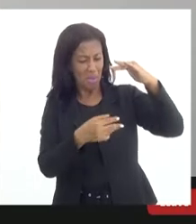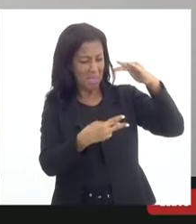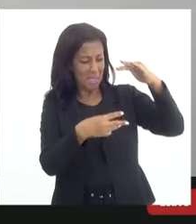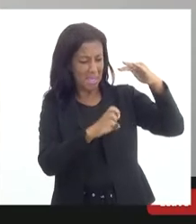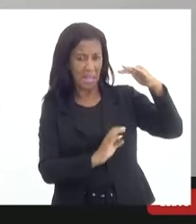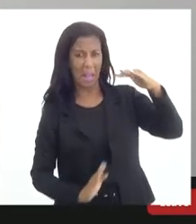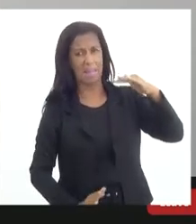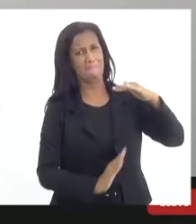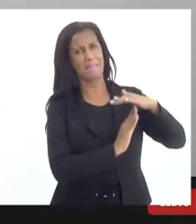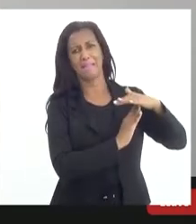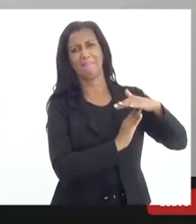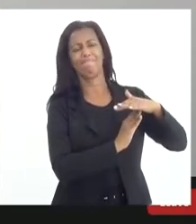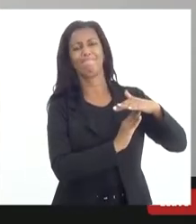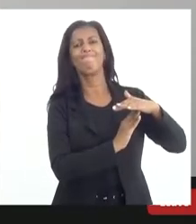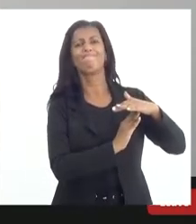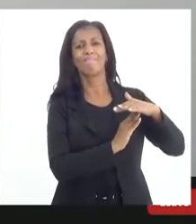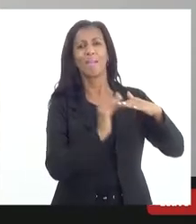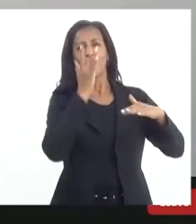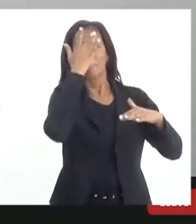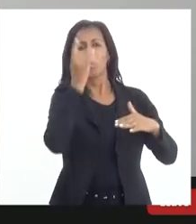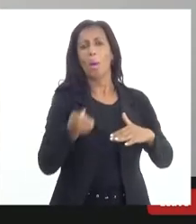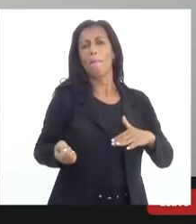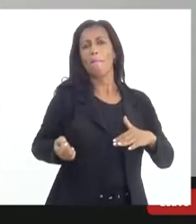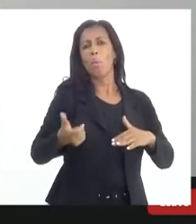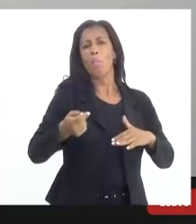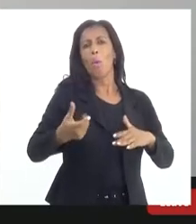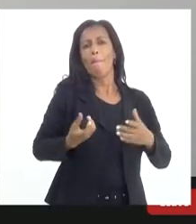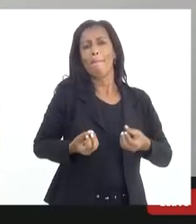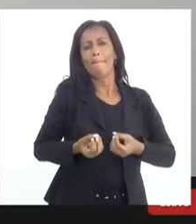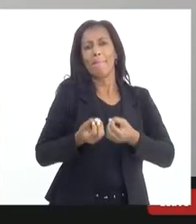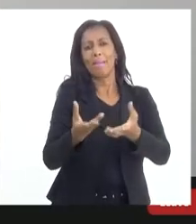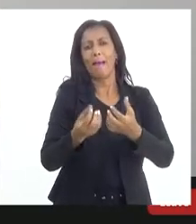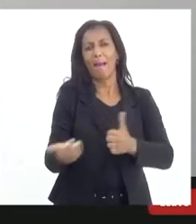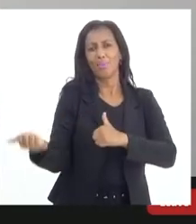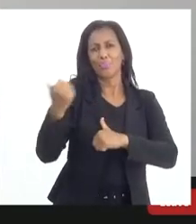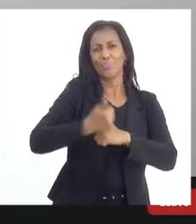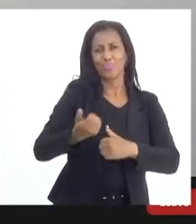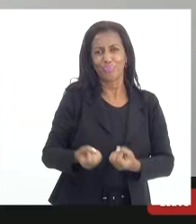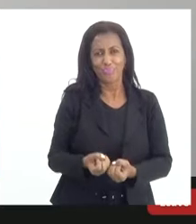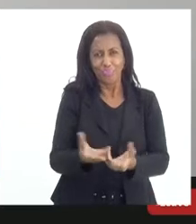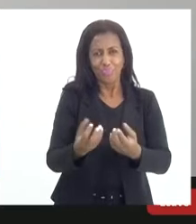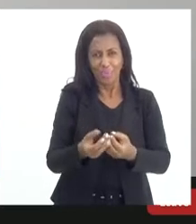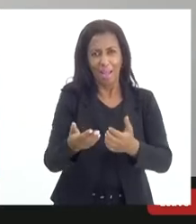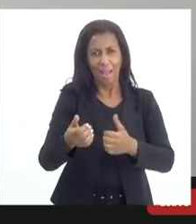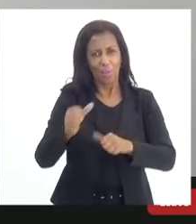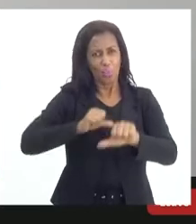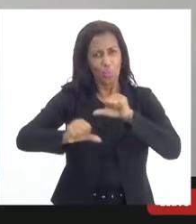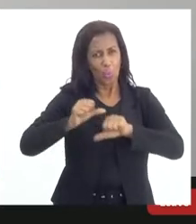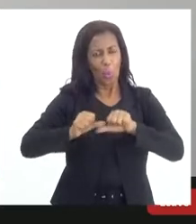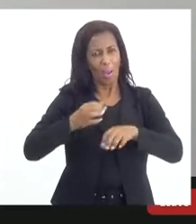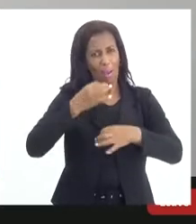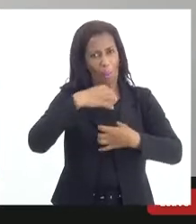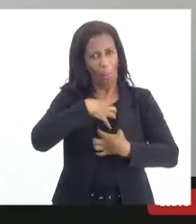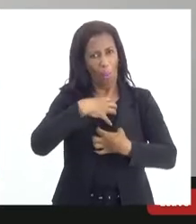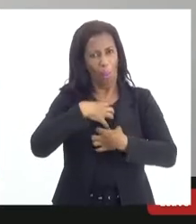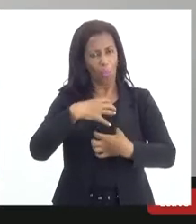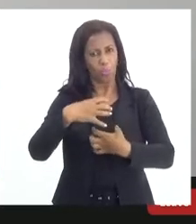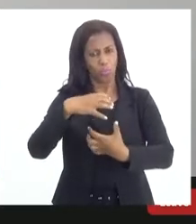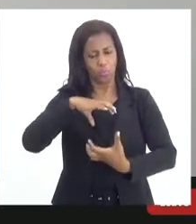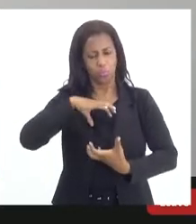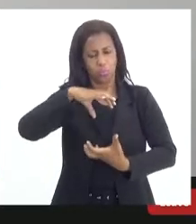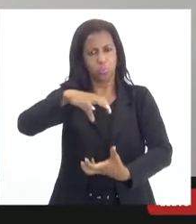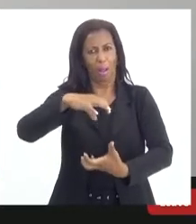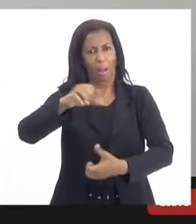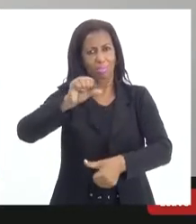o espectro de doadores potenciais nesse sentido. Então, eu queria aproveitar para endossar e manifestar o nosso